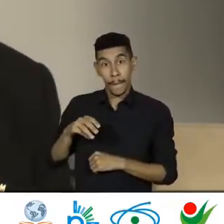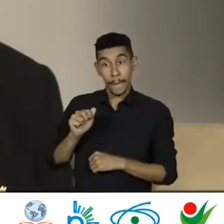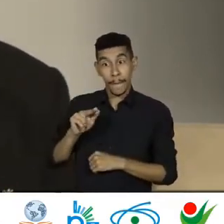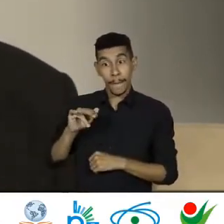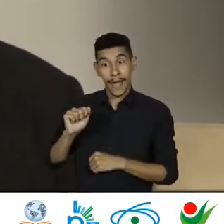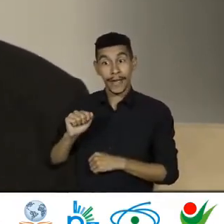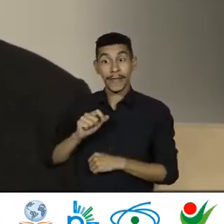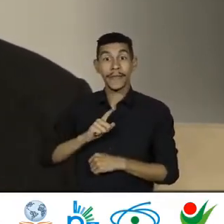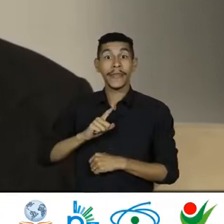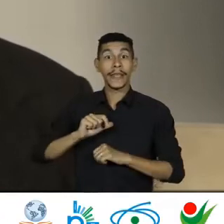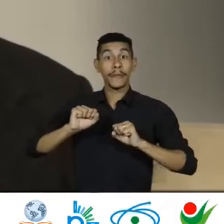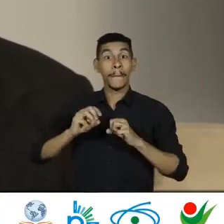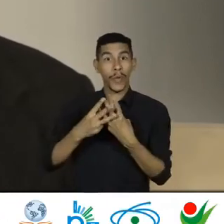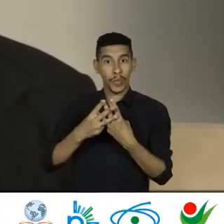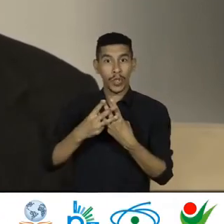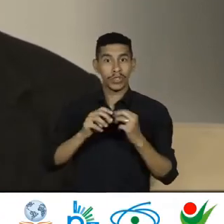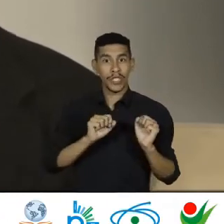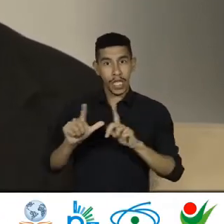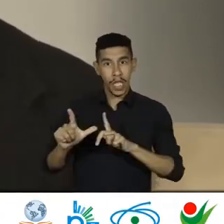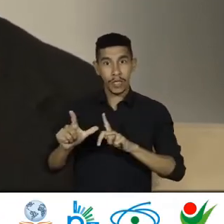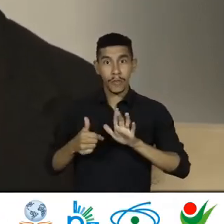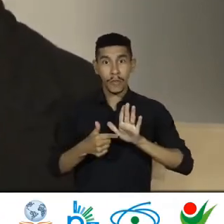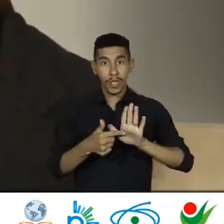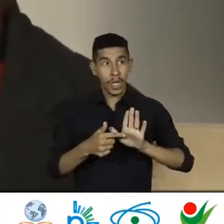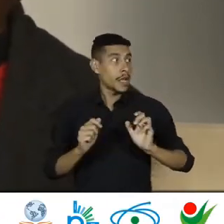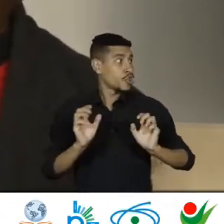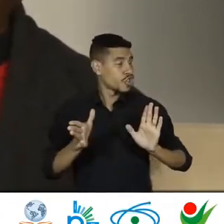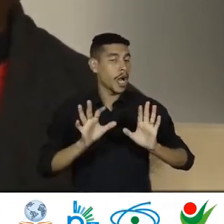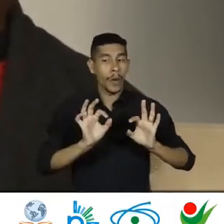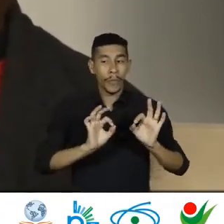apresentação De powerpoint Você tem